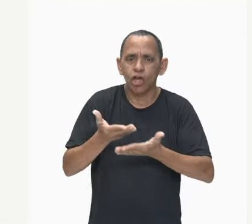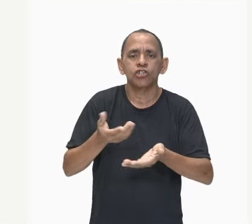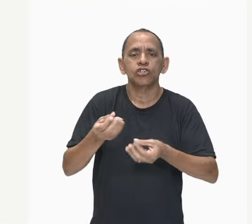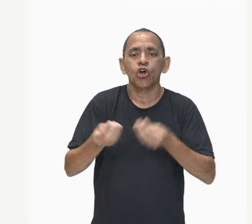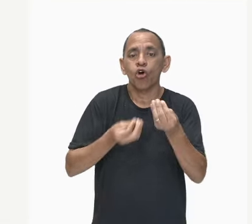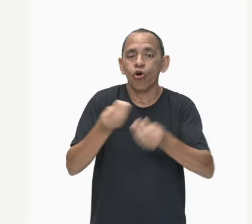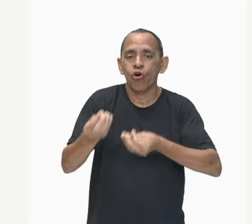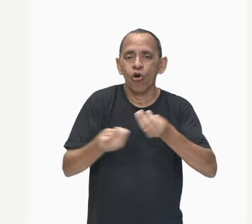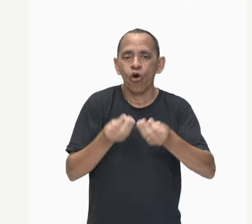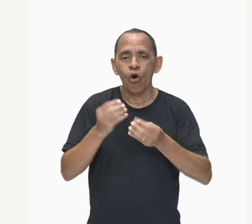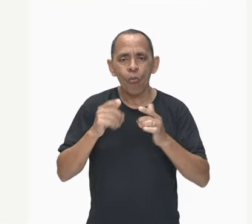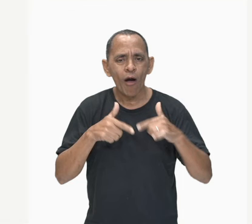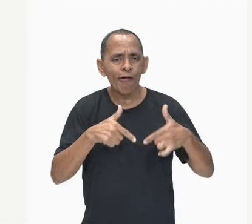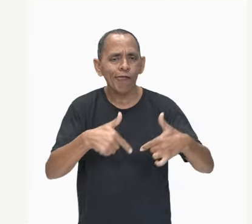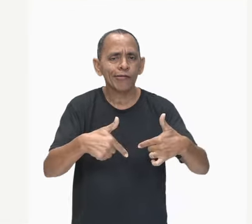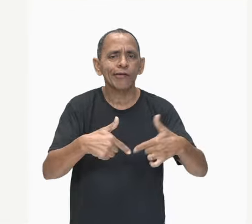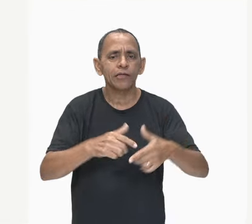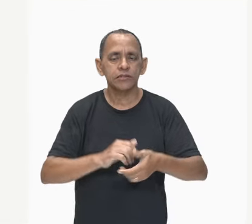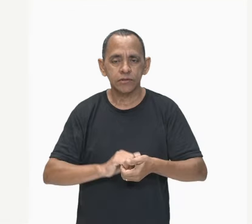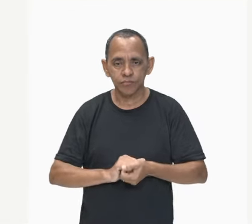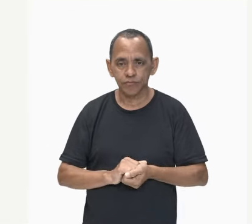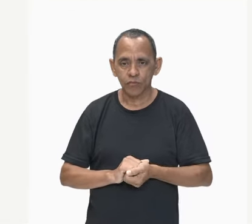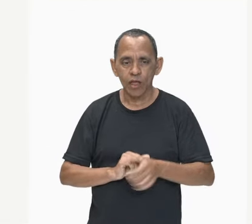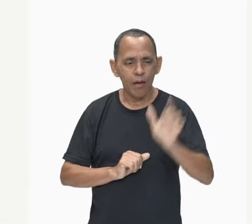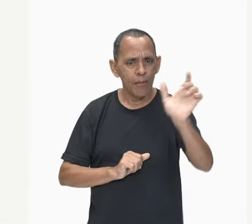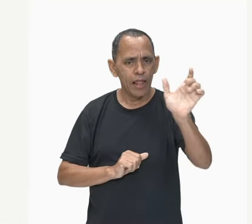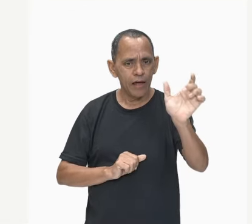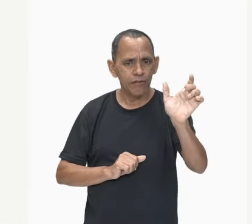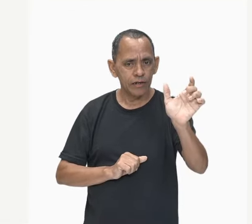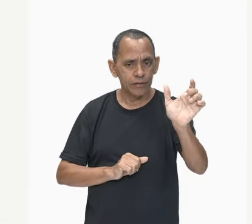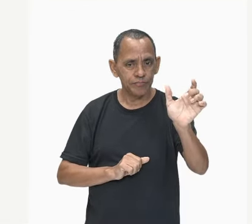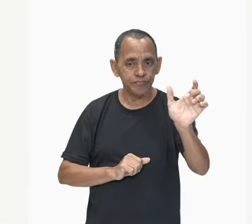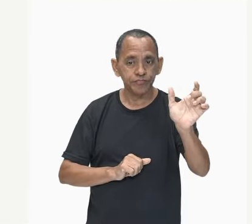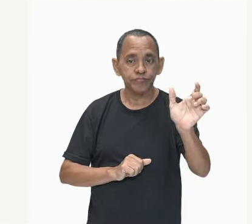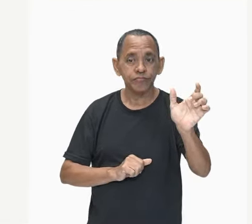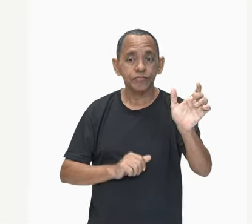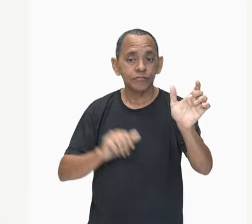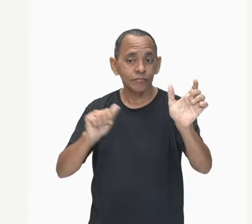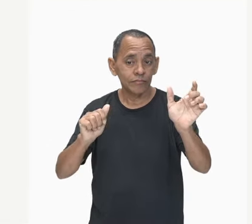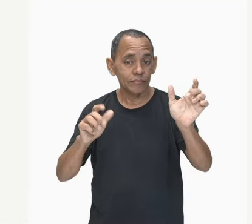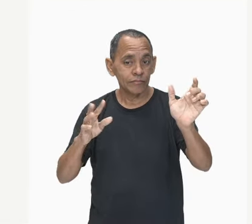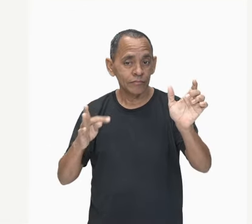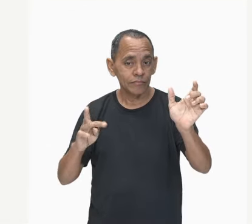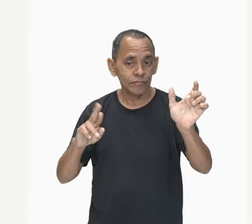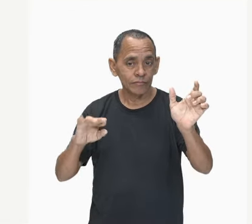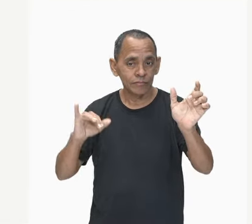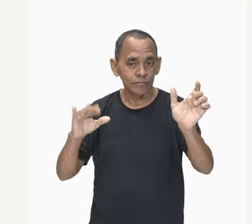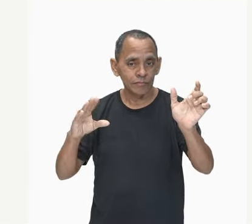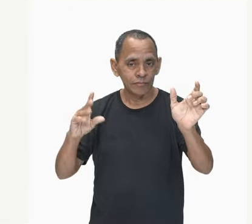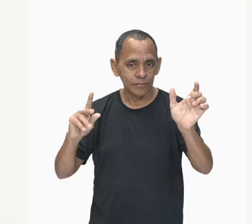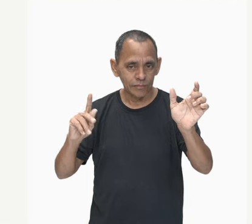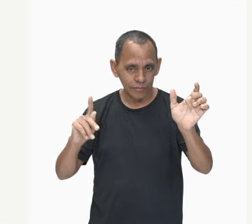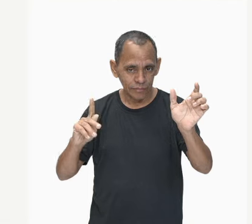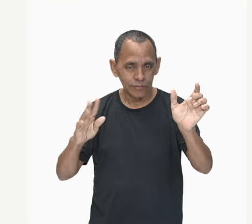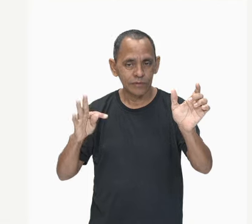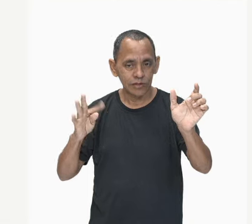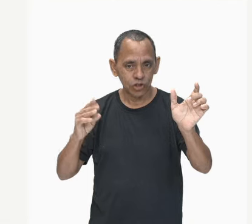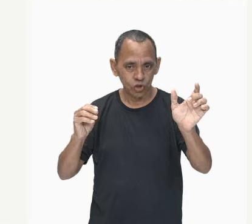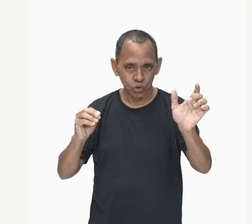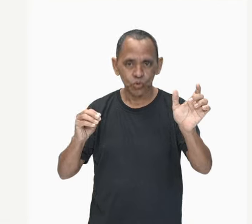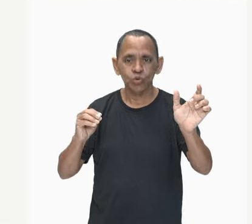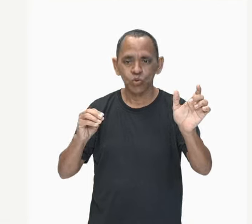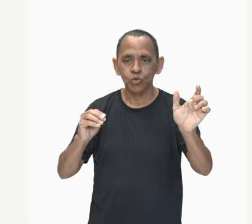primeira palavra que você vai guardar aí. A palavra atrito. Interagem ou